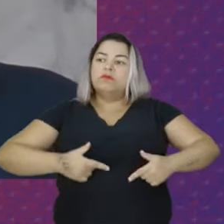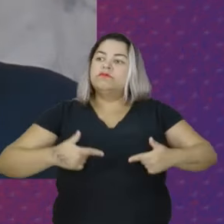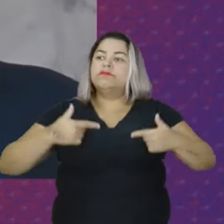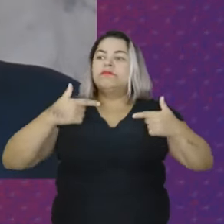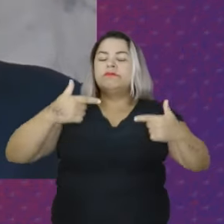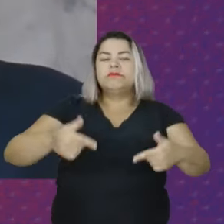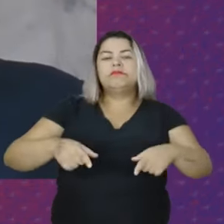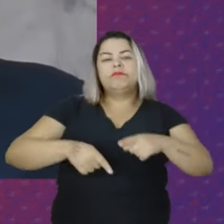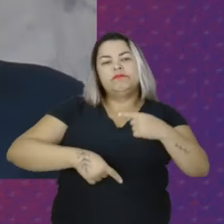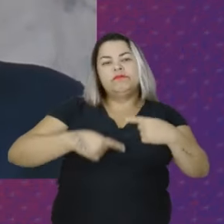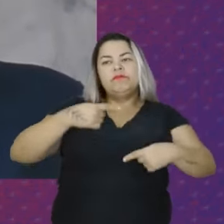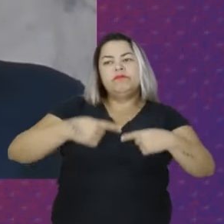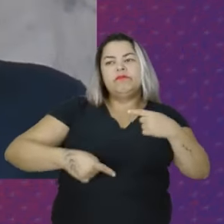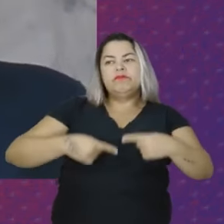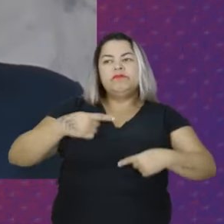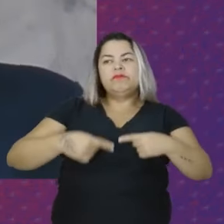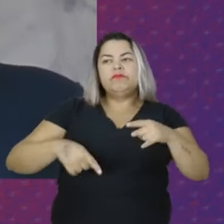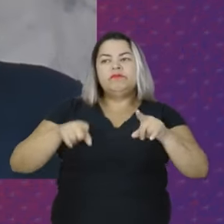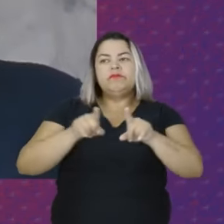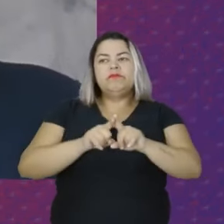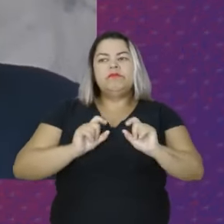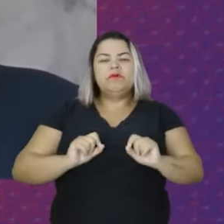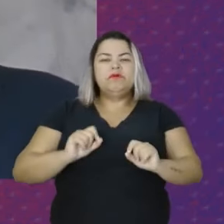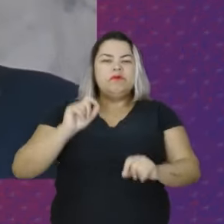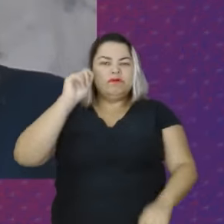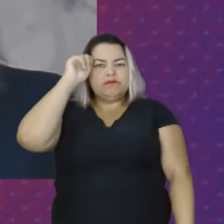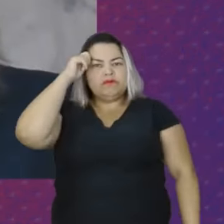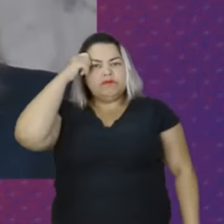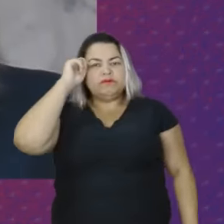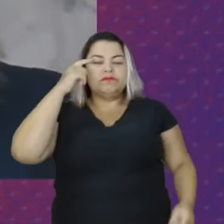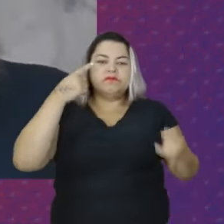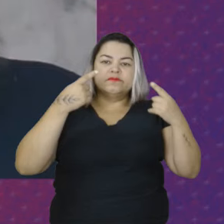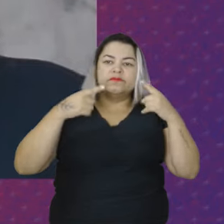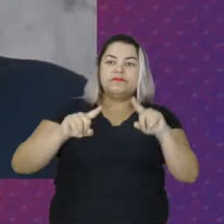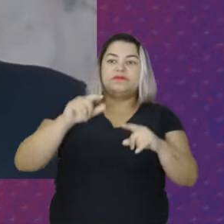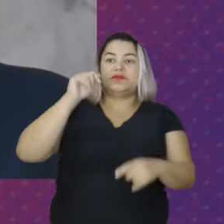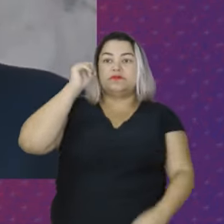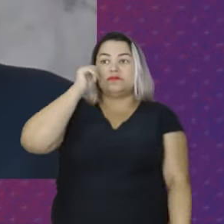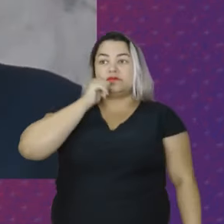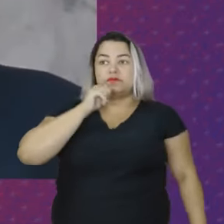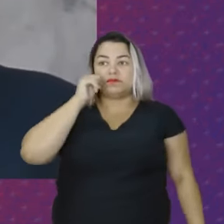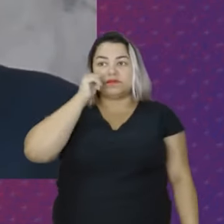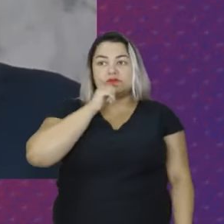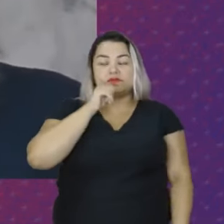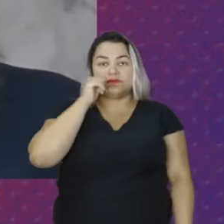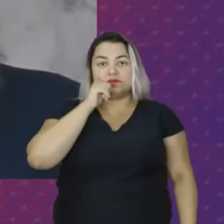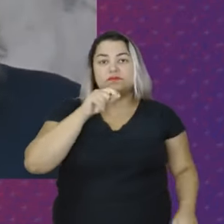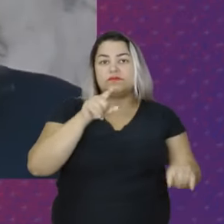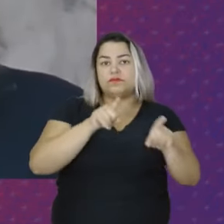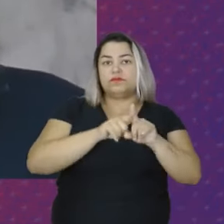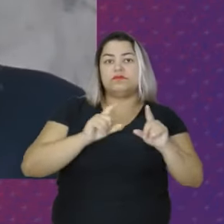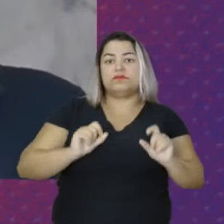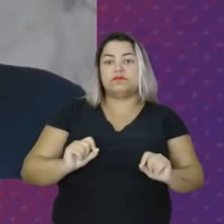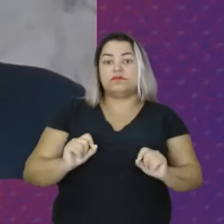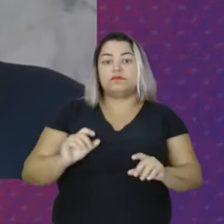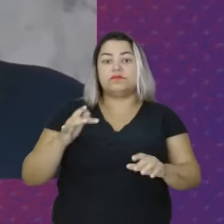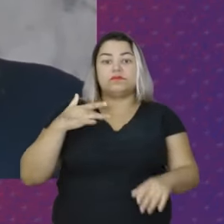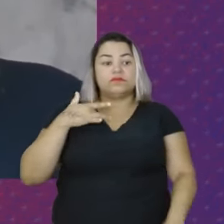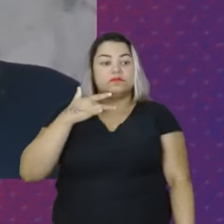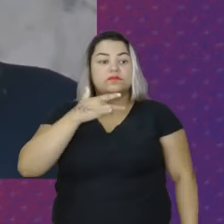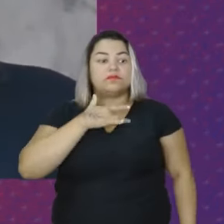violência política De gênero e raça contra as mulheres Na área da saúde, a